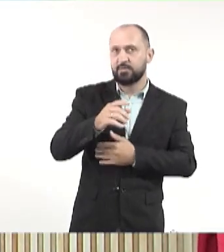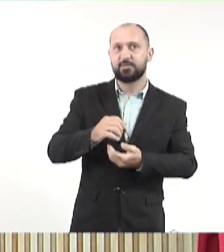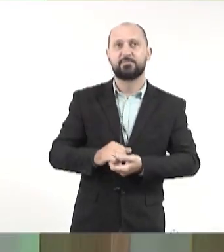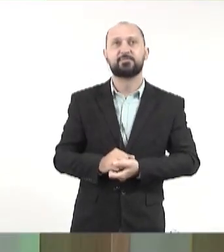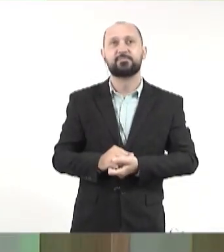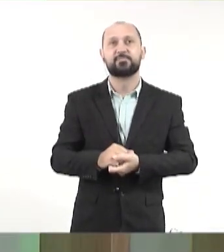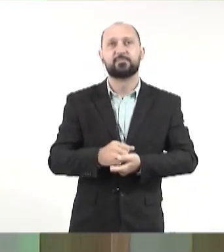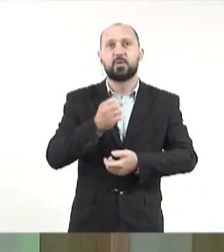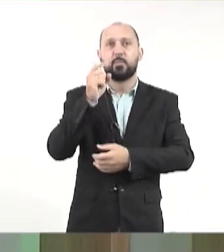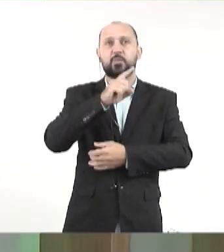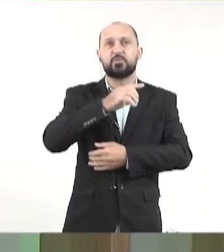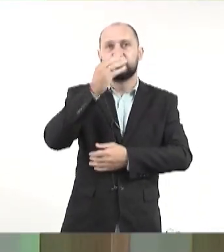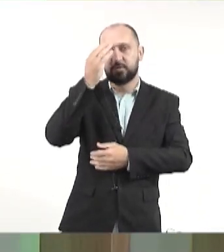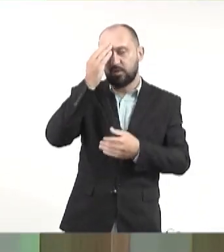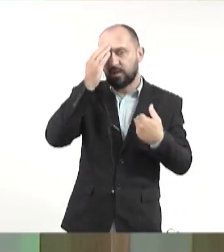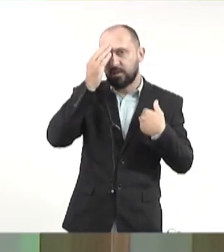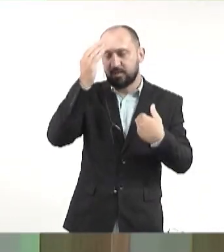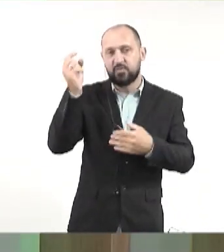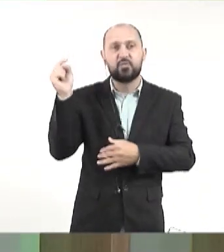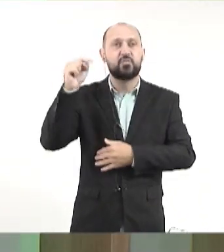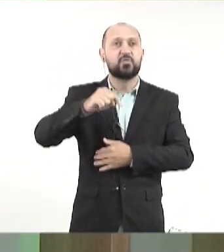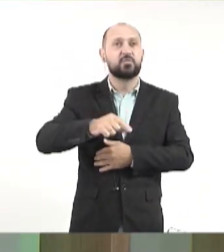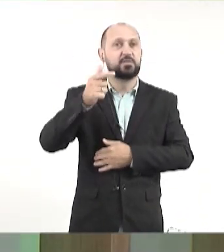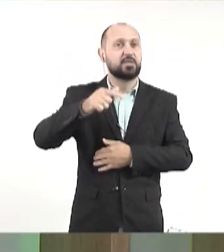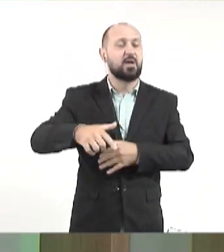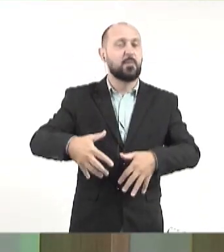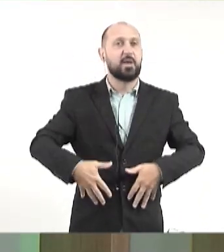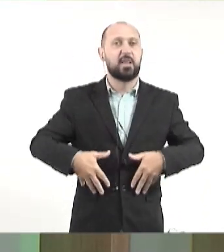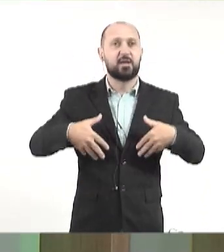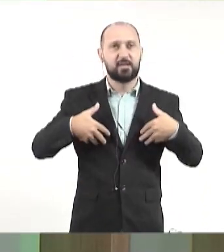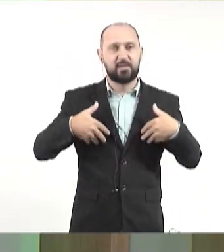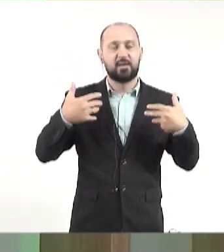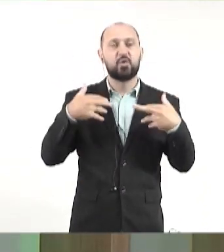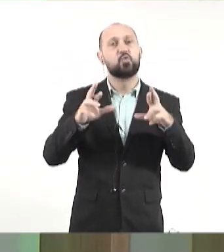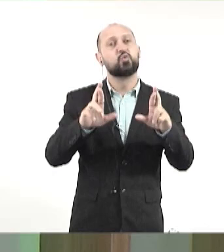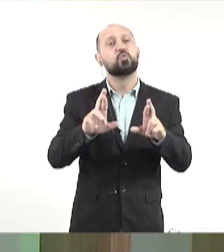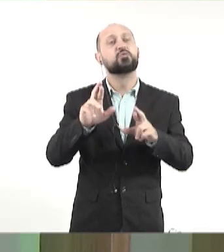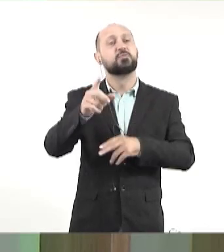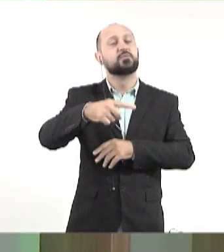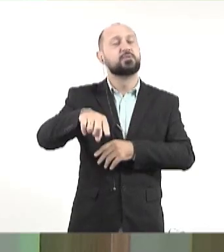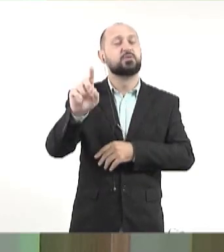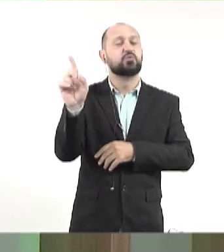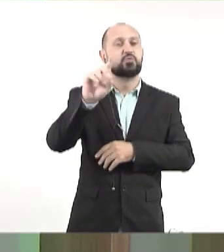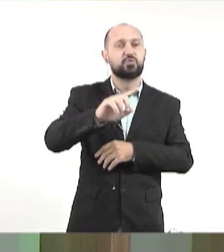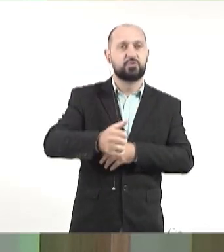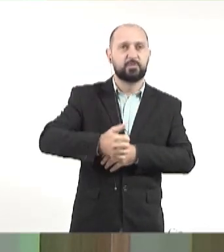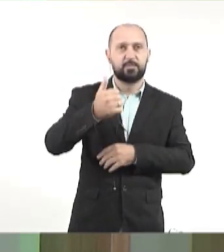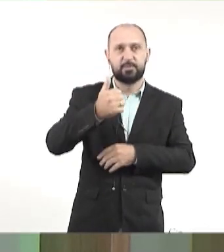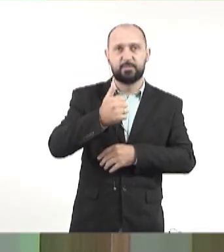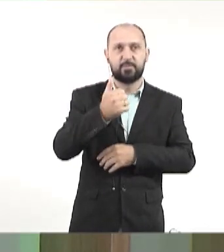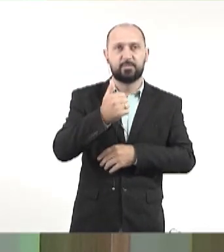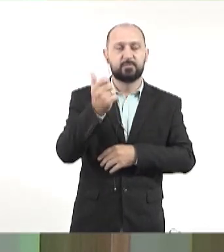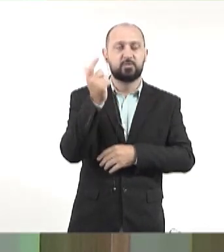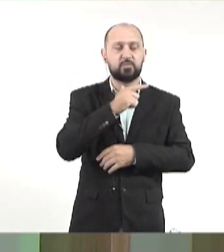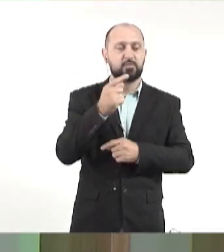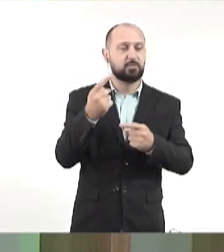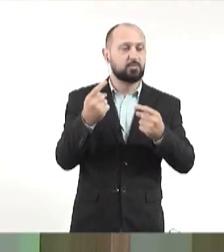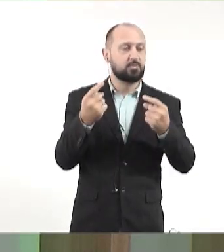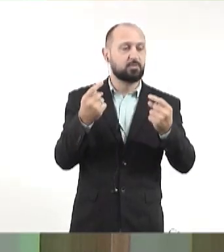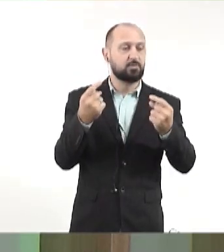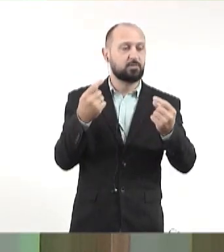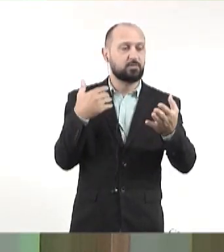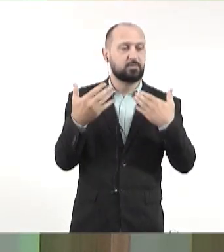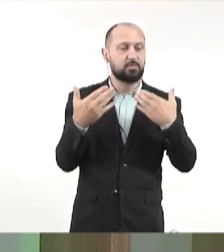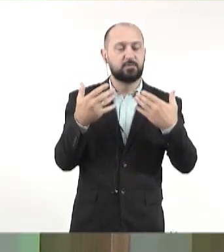para a senhora. Bom dia, e eu que agradeço. Voltar a essa casa é sempre uma alegria. Espero vocês no dia 1º para a gente poder debater